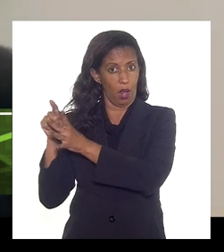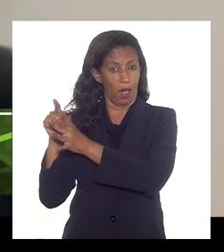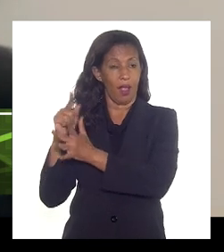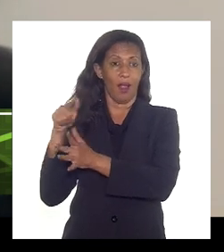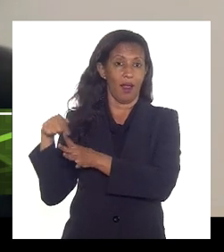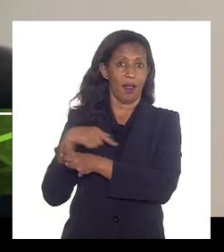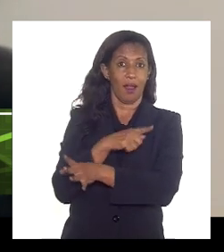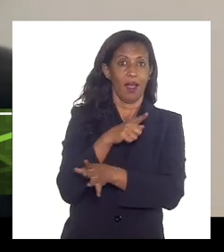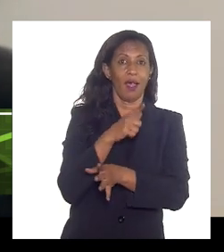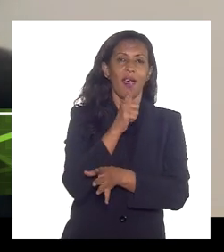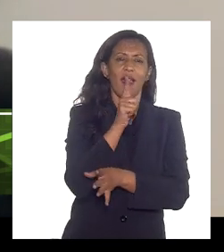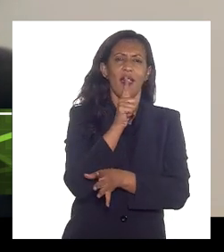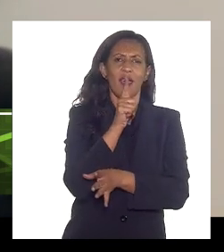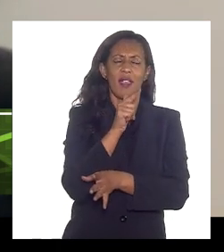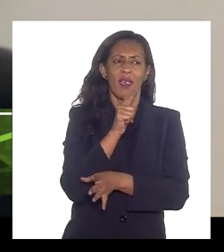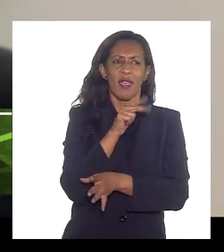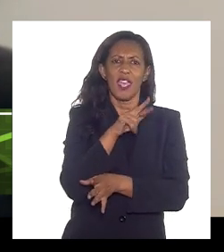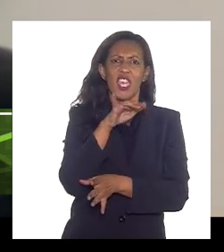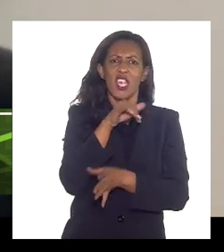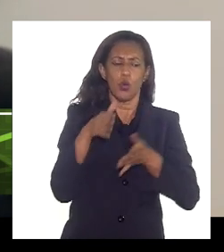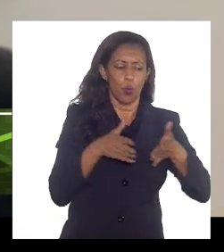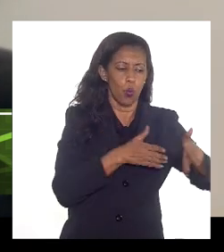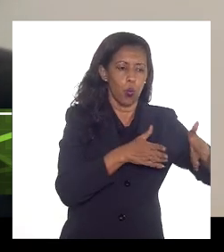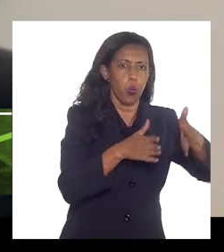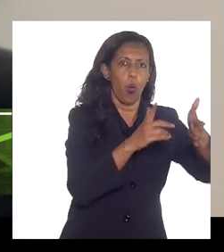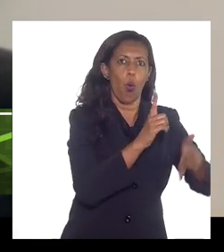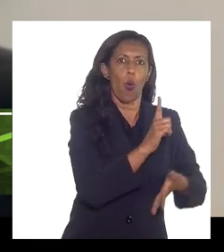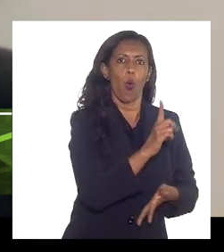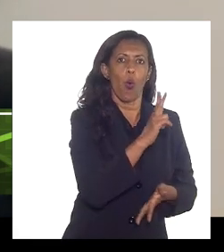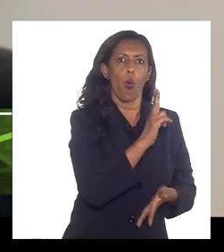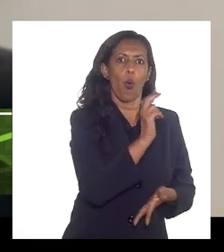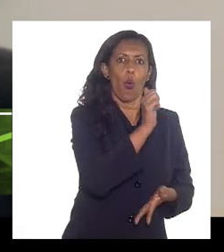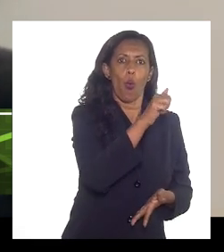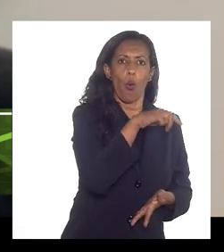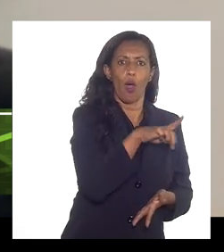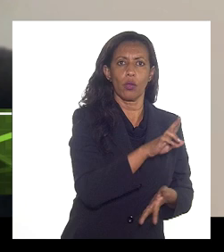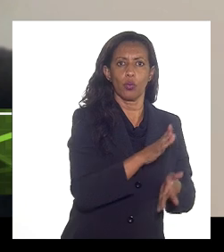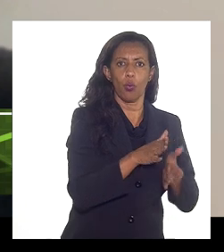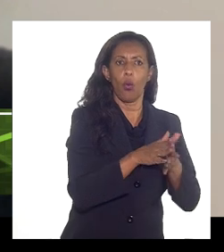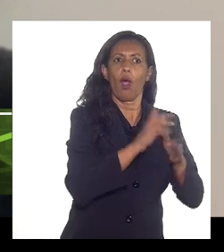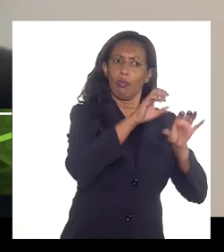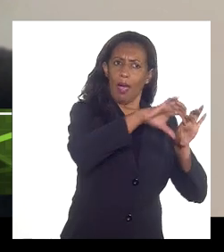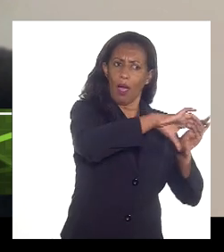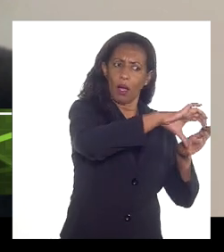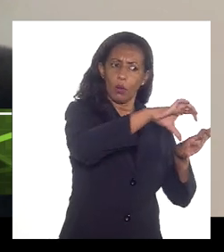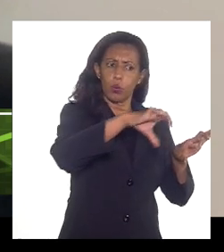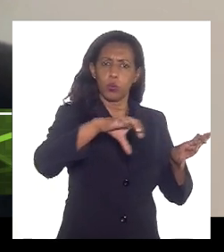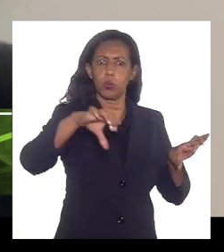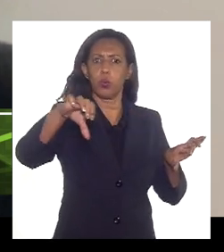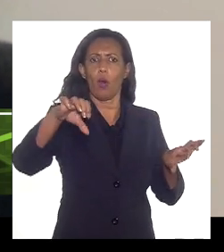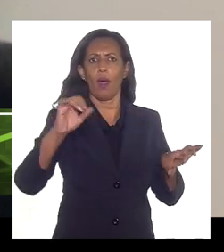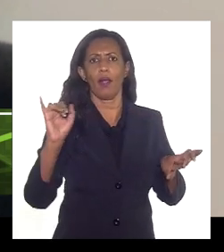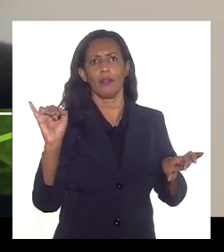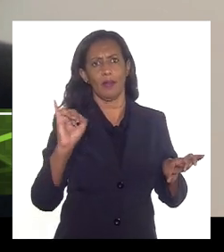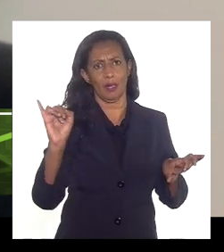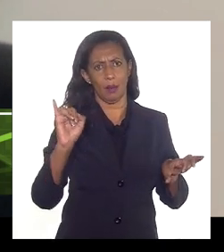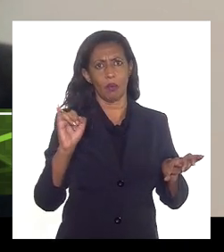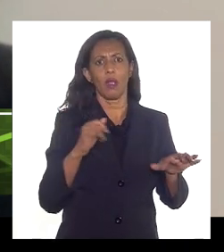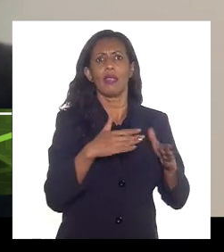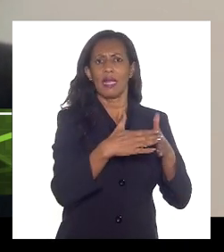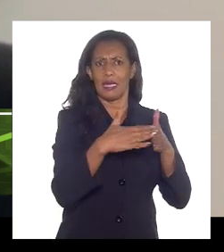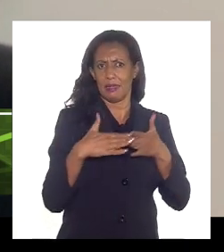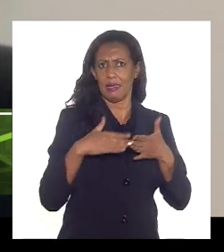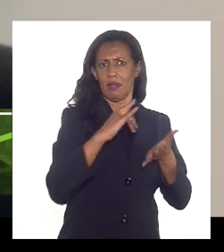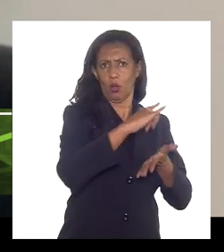para uso no polo de Itaboraí polo de Itaboraí a licença ambiental prevê